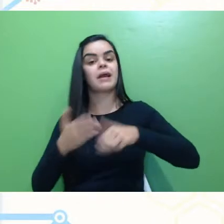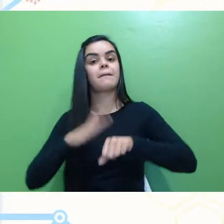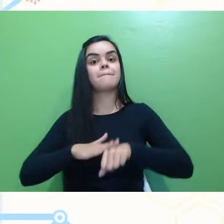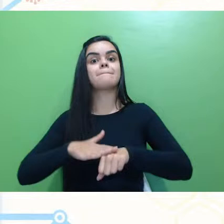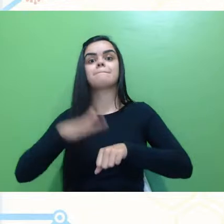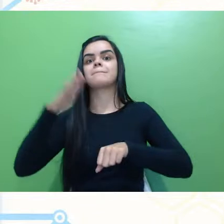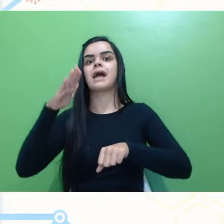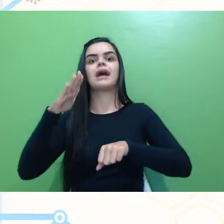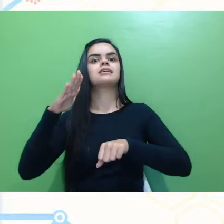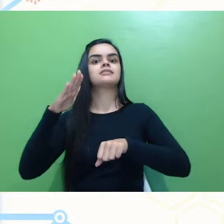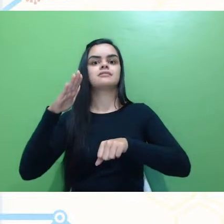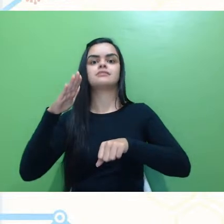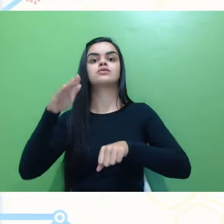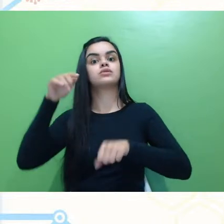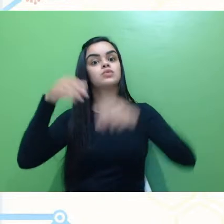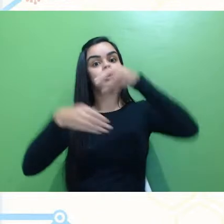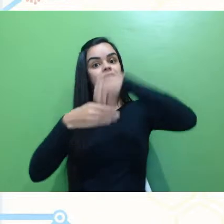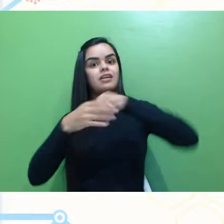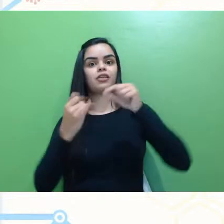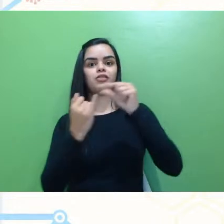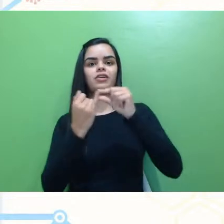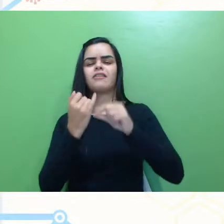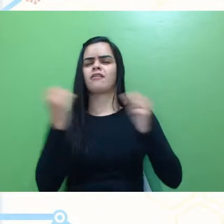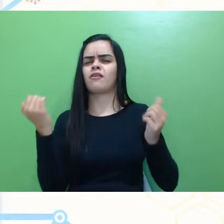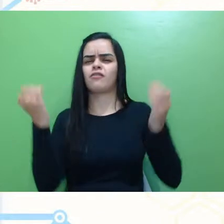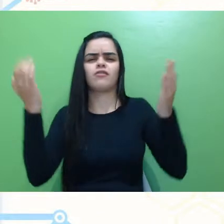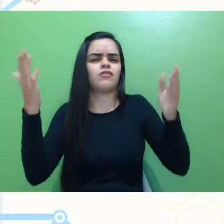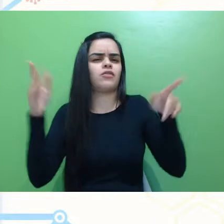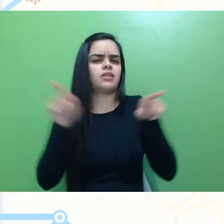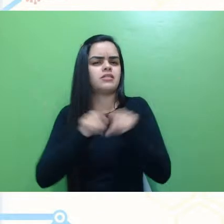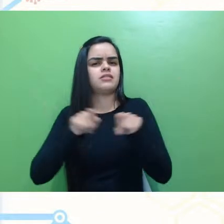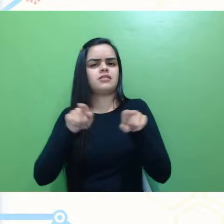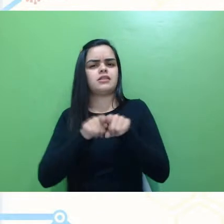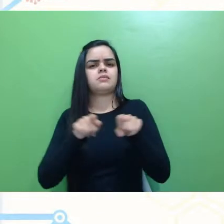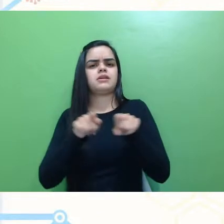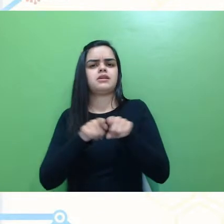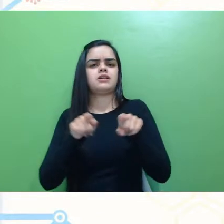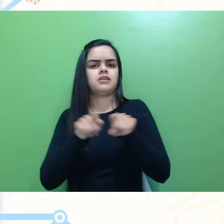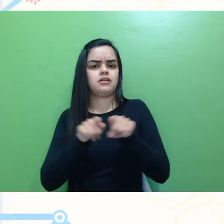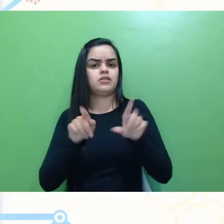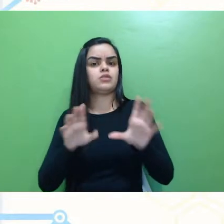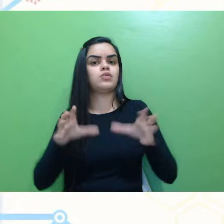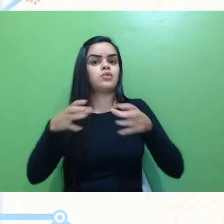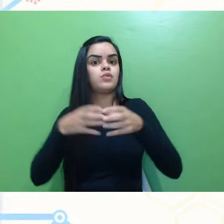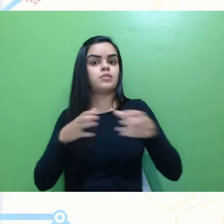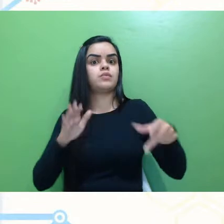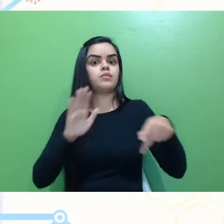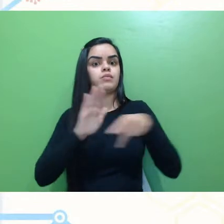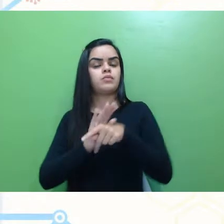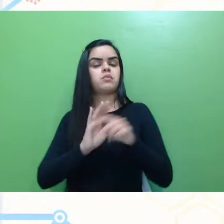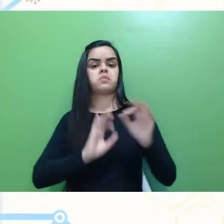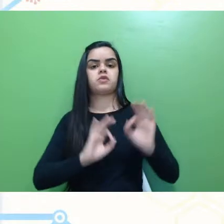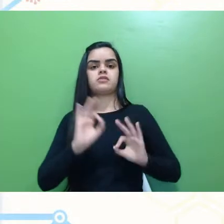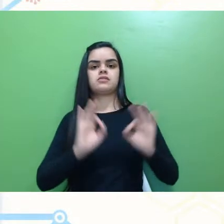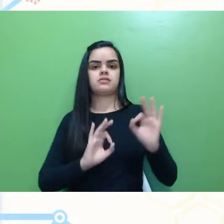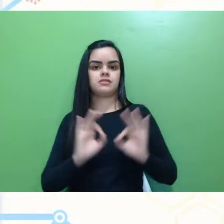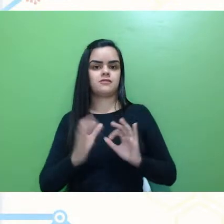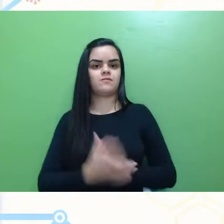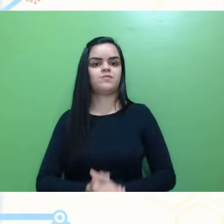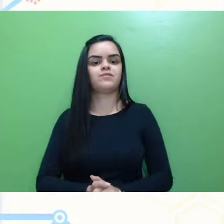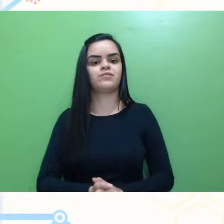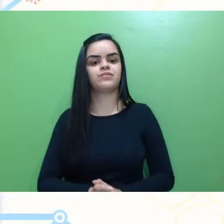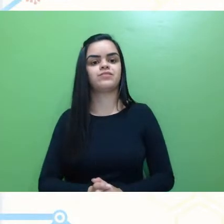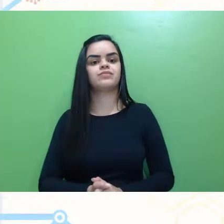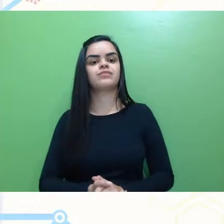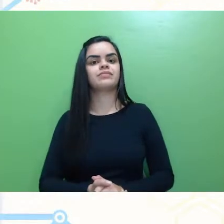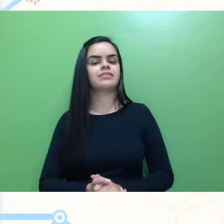o coletivo do programa, ou, digamos, o coletivo da comissão organizadora, né, é uma